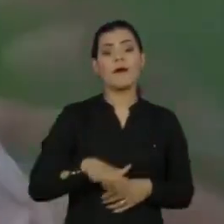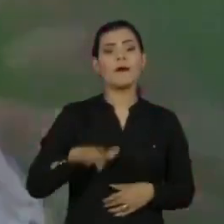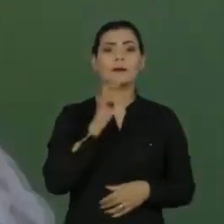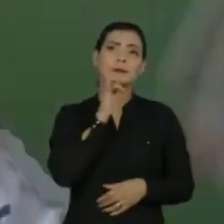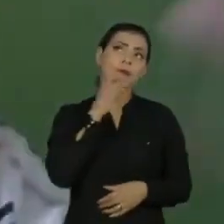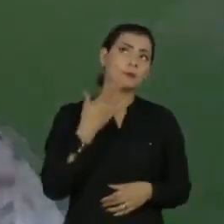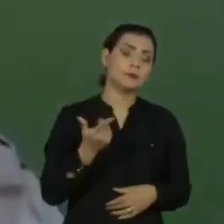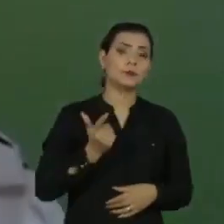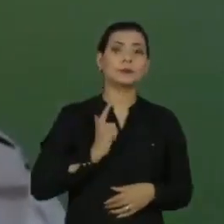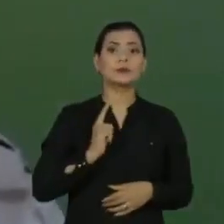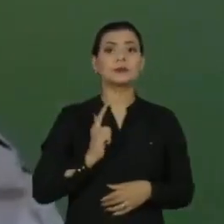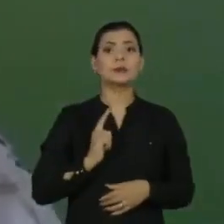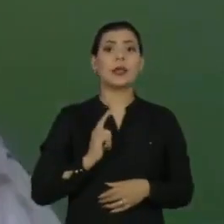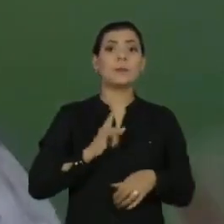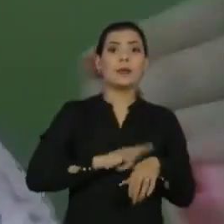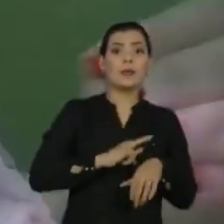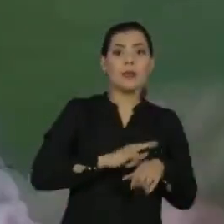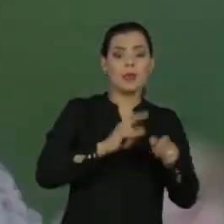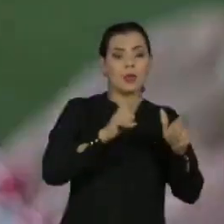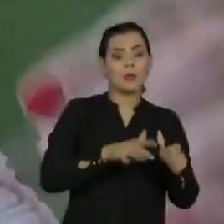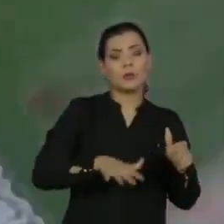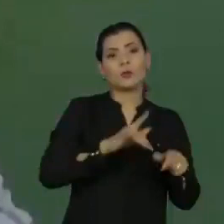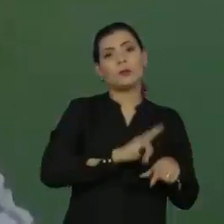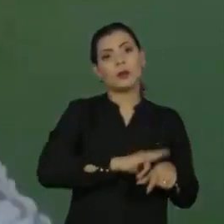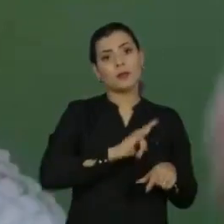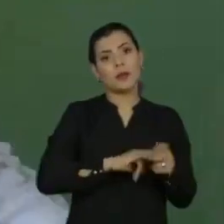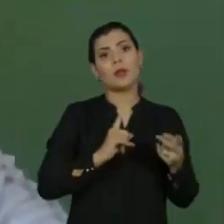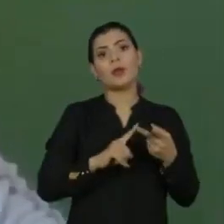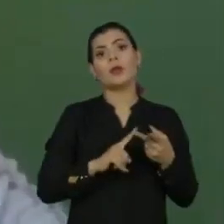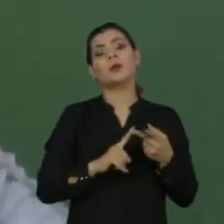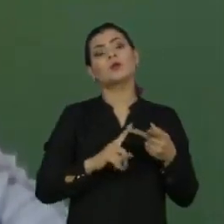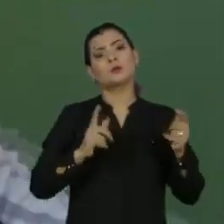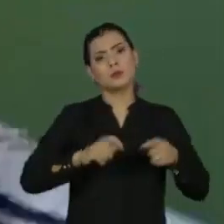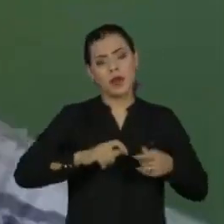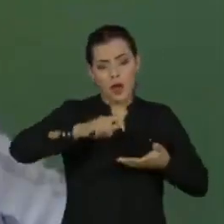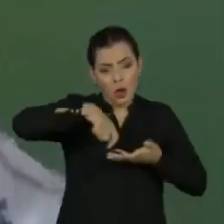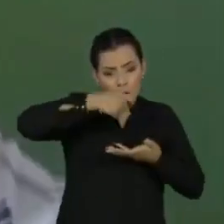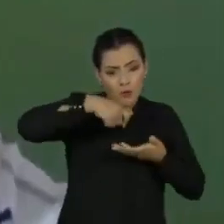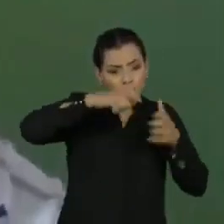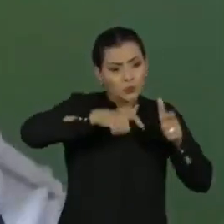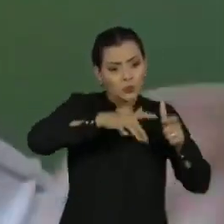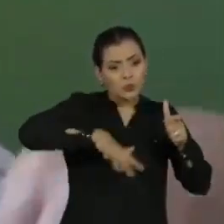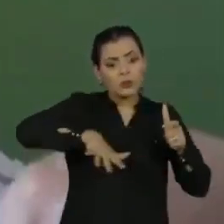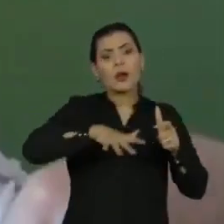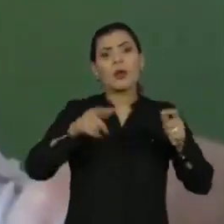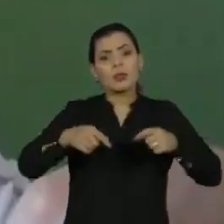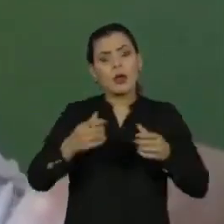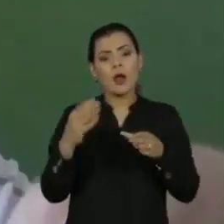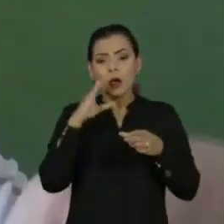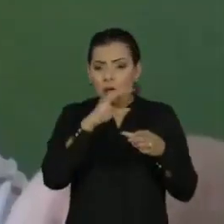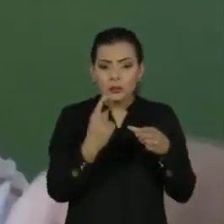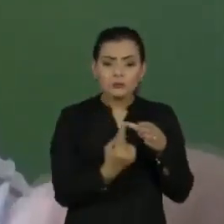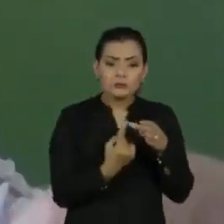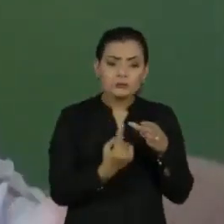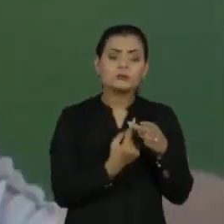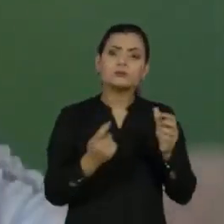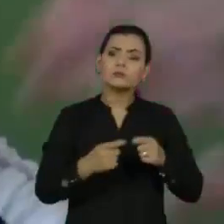minimamente um banheiro, um sanitário com uma copa e